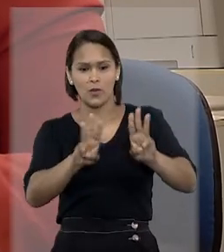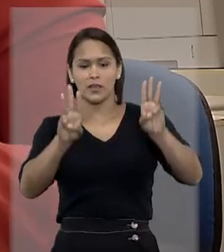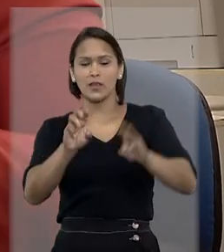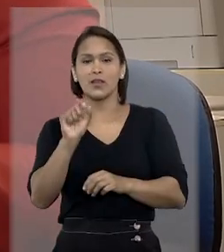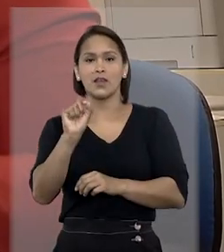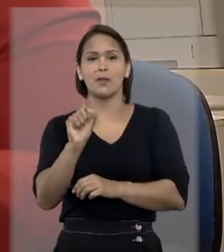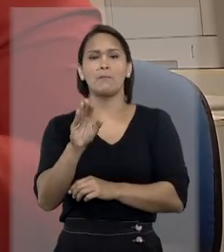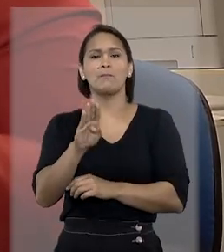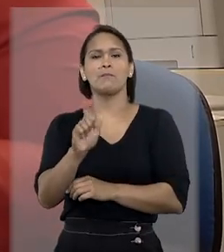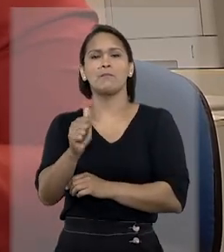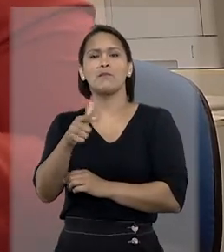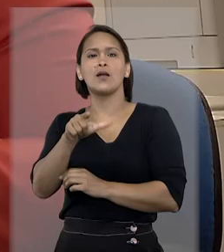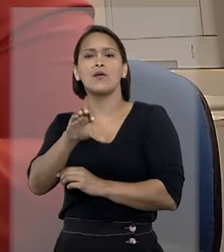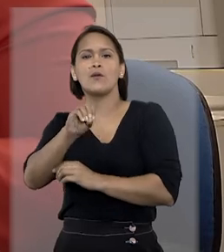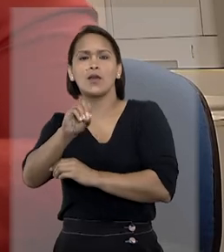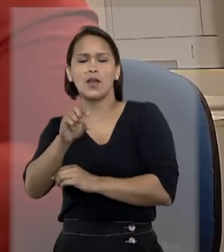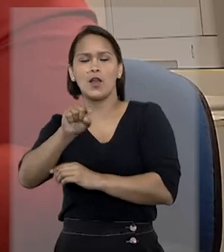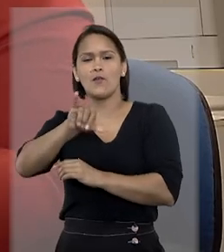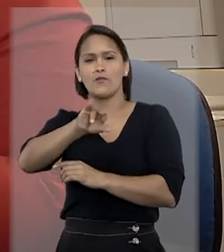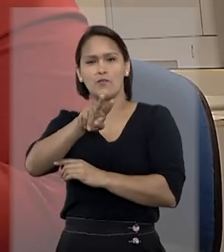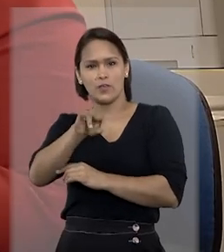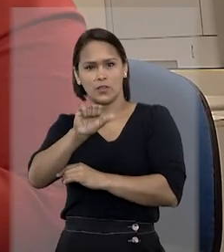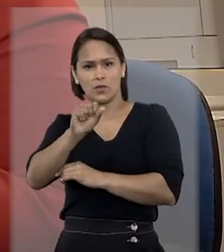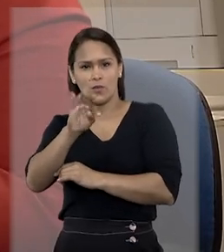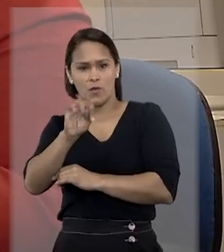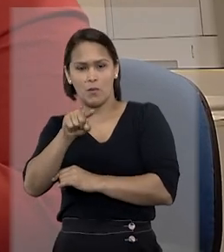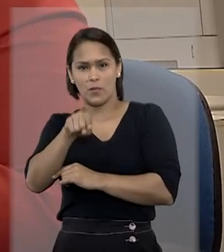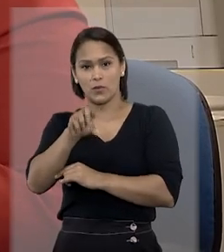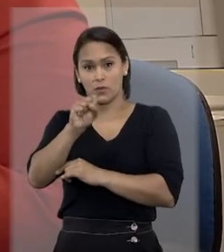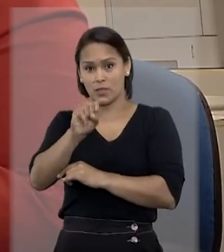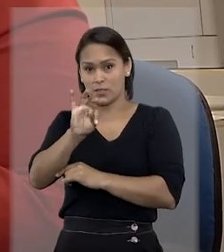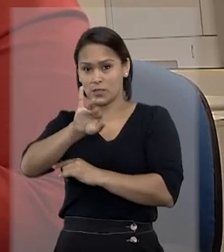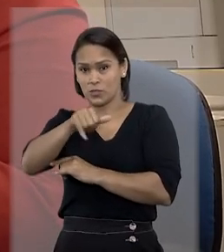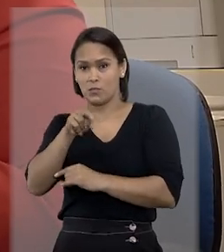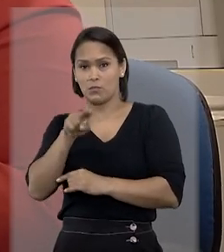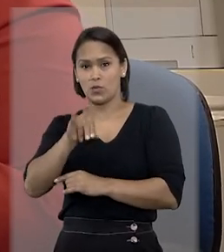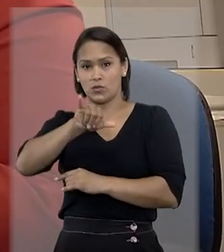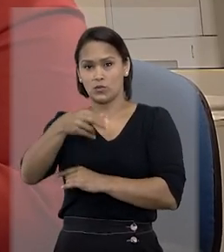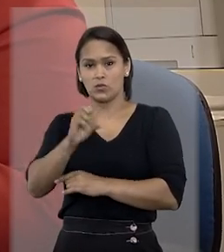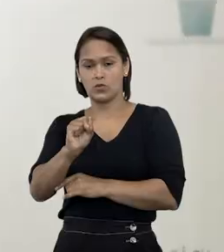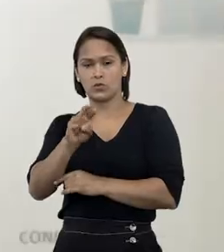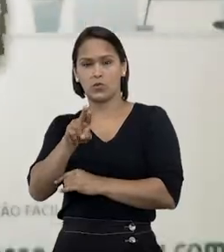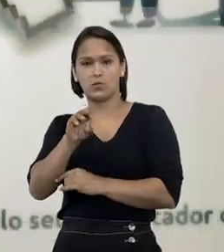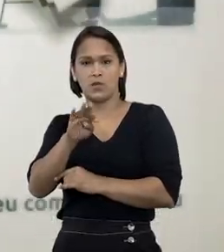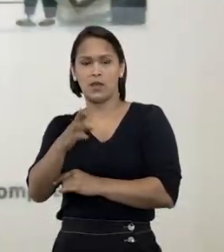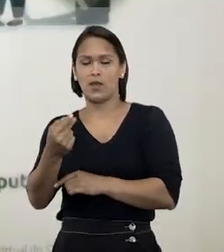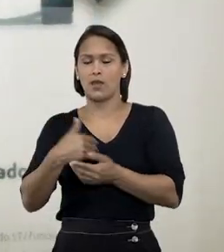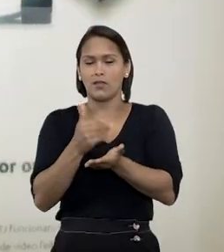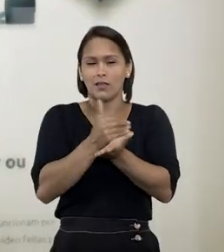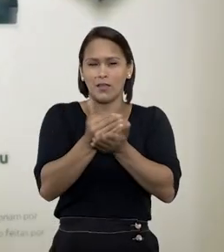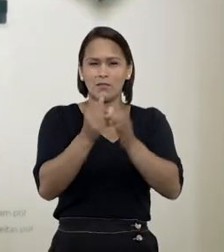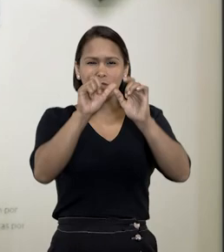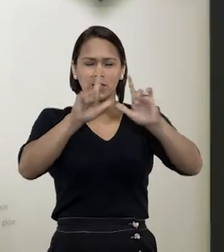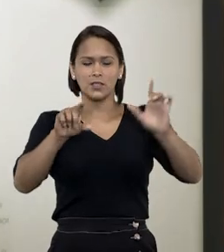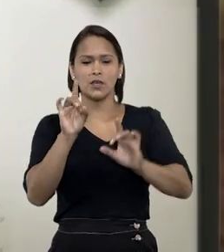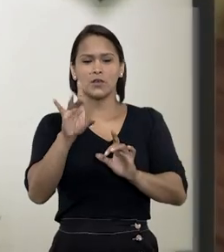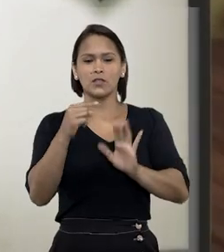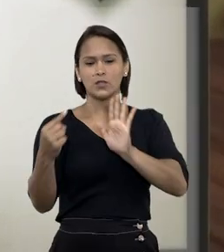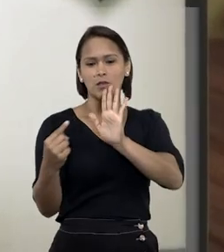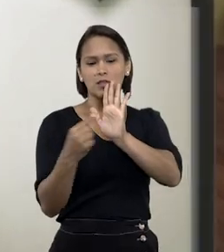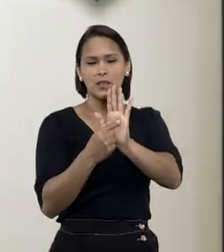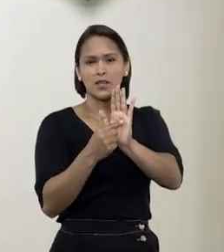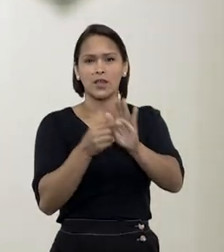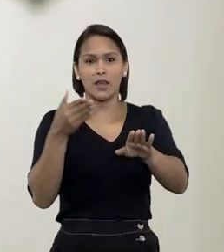endereço eletrônico é balcãovirtual.stj.jus.br Na página inicial, é só